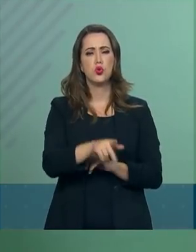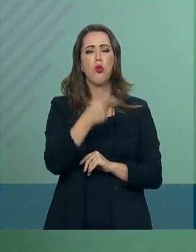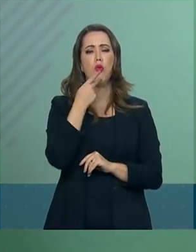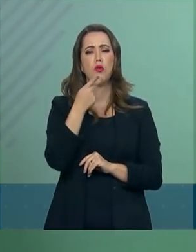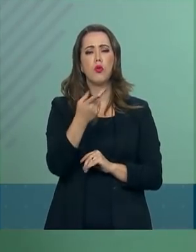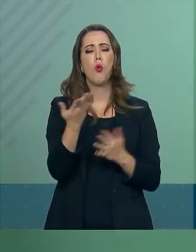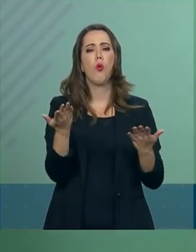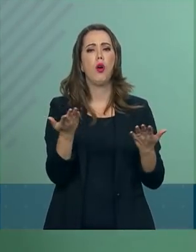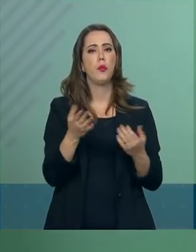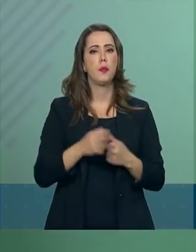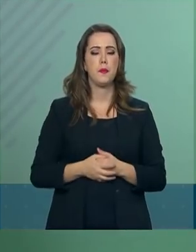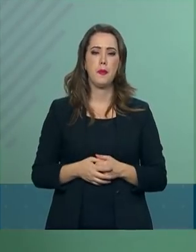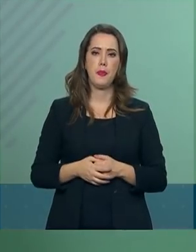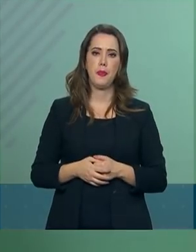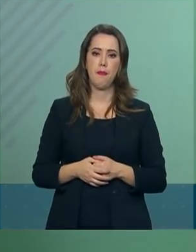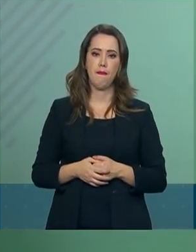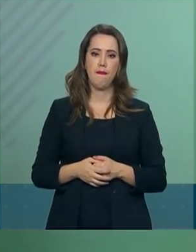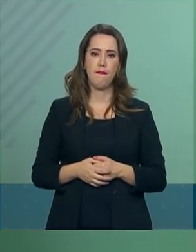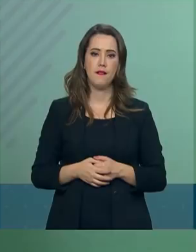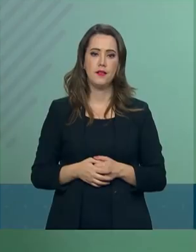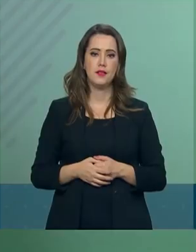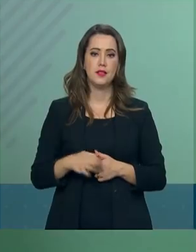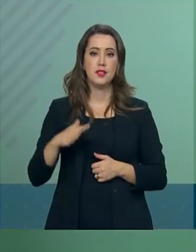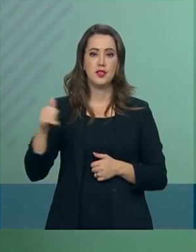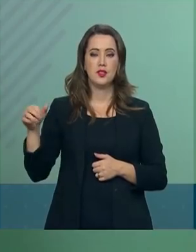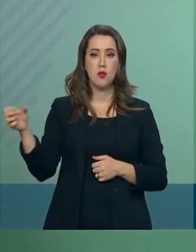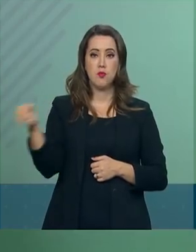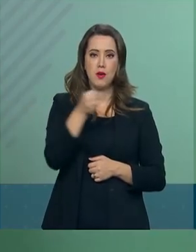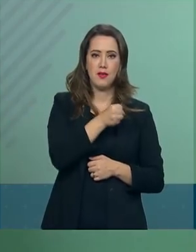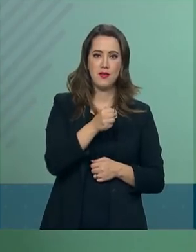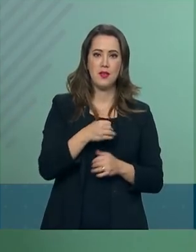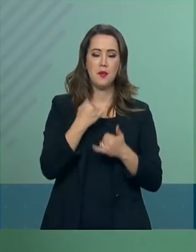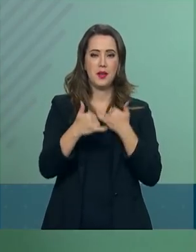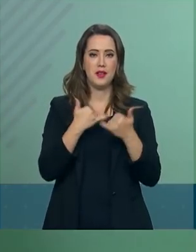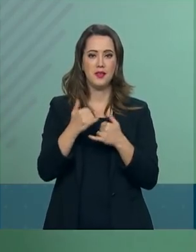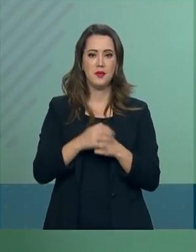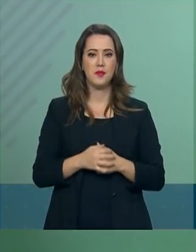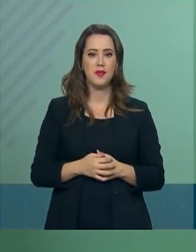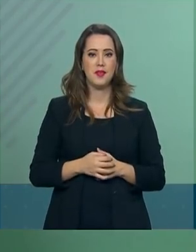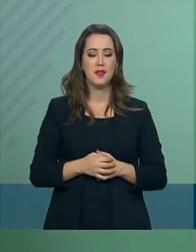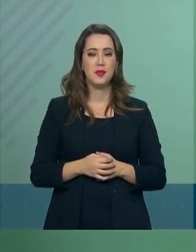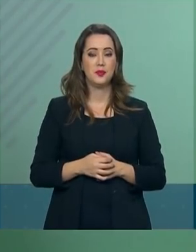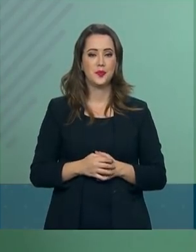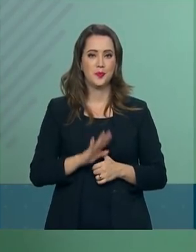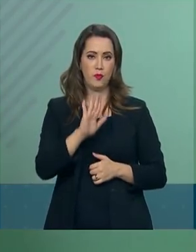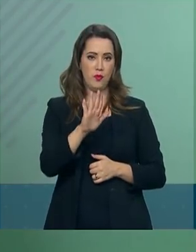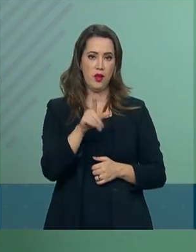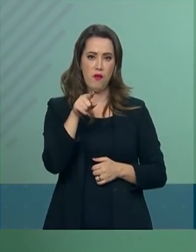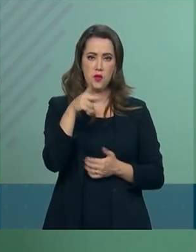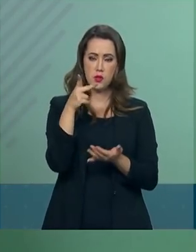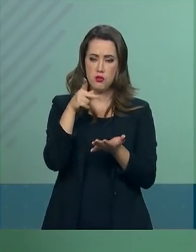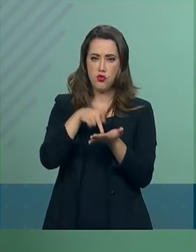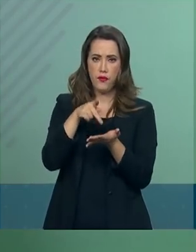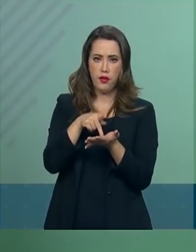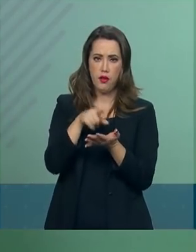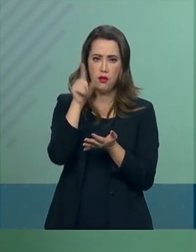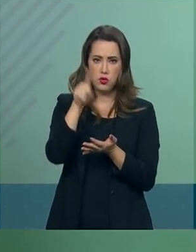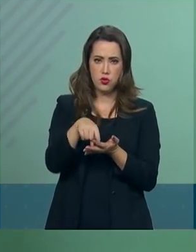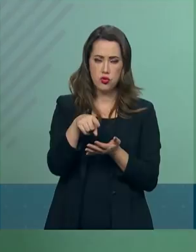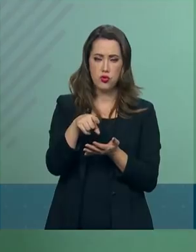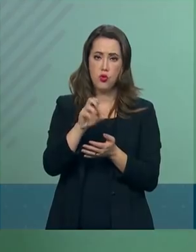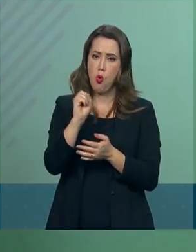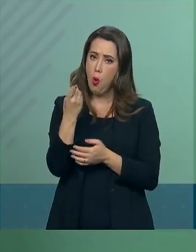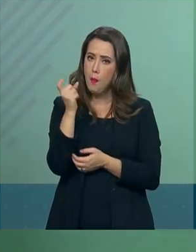novo? Haviam tomado o microfone. Estou brincando. Se o senhor confirma ou não